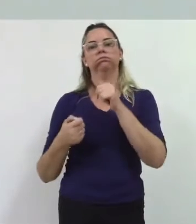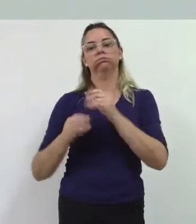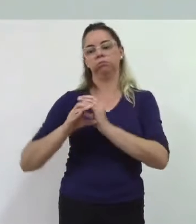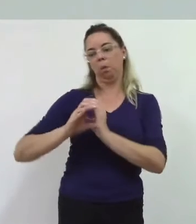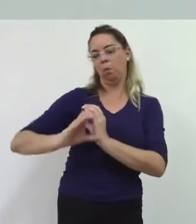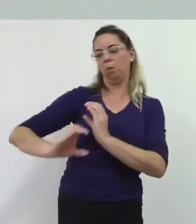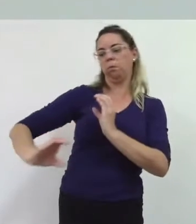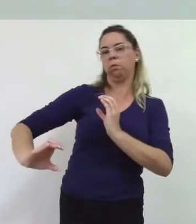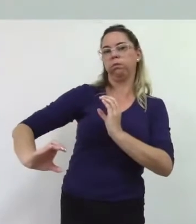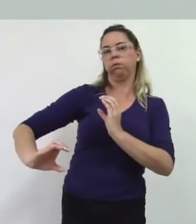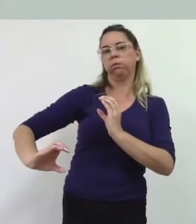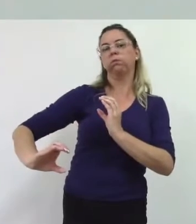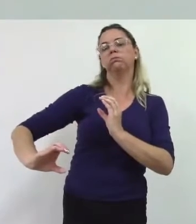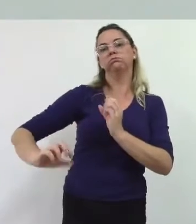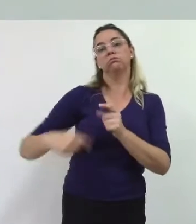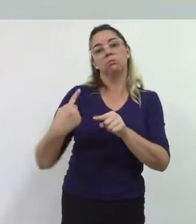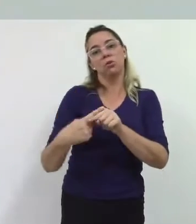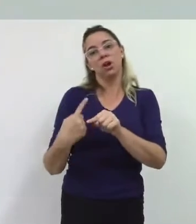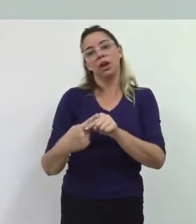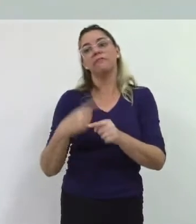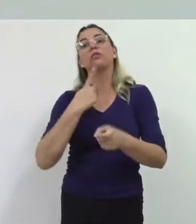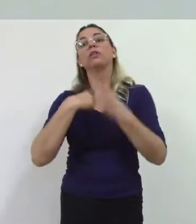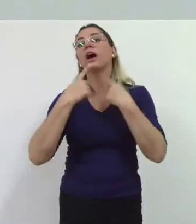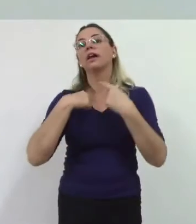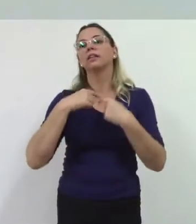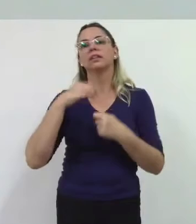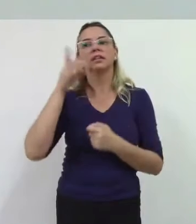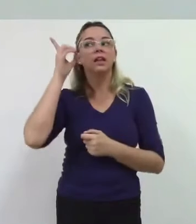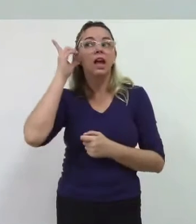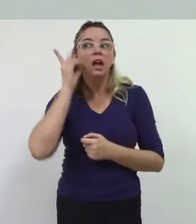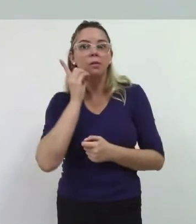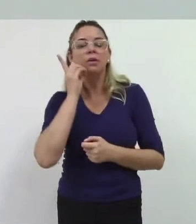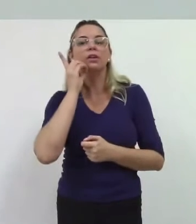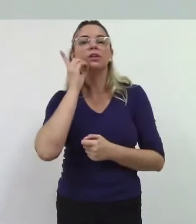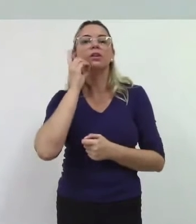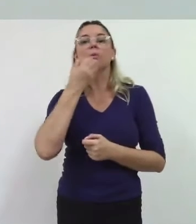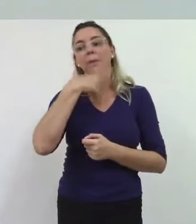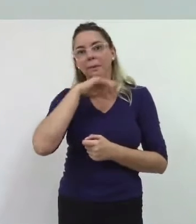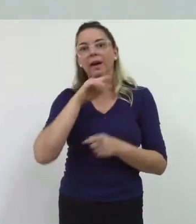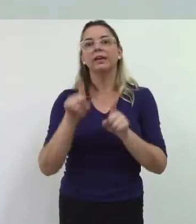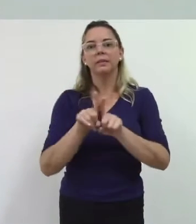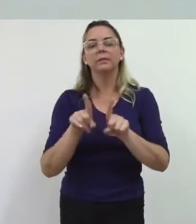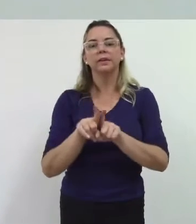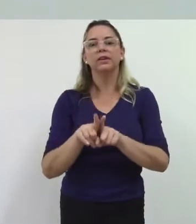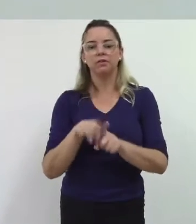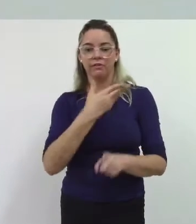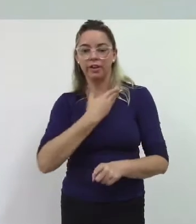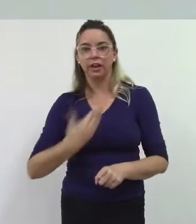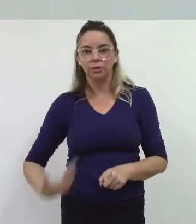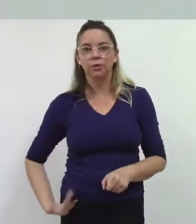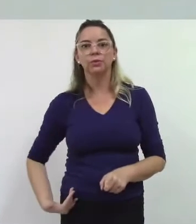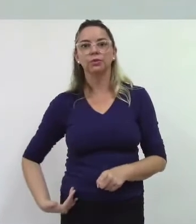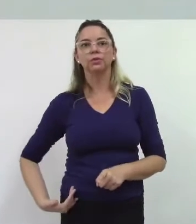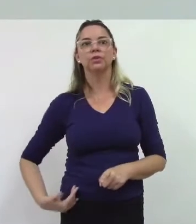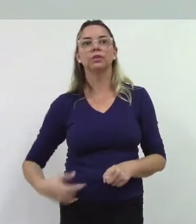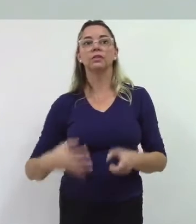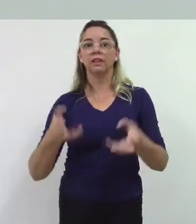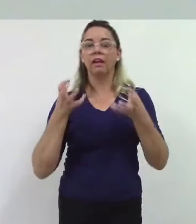por vontade de Zé Almeida e da prefeita Débora Almeida se o governador tivesse pulso